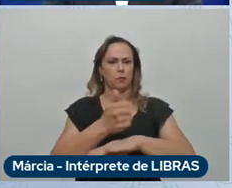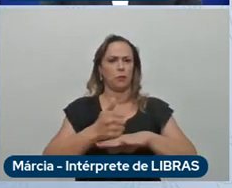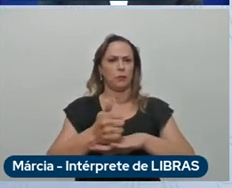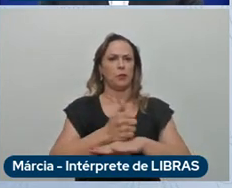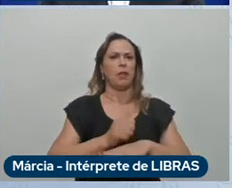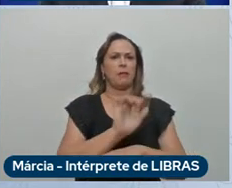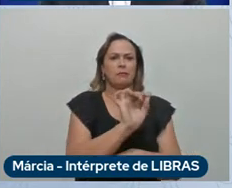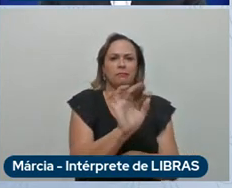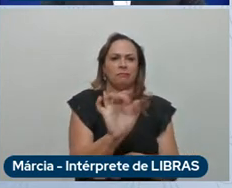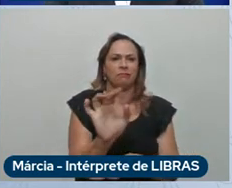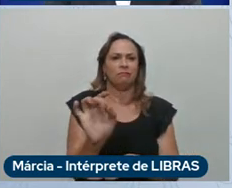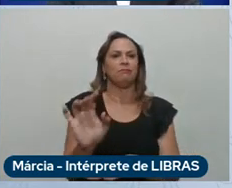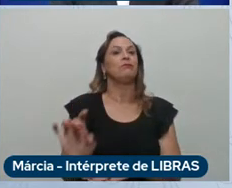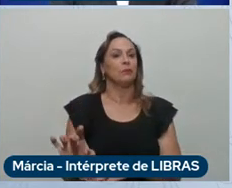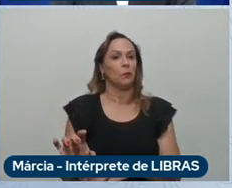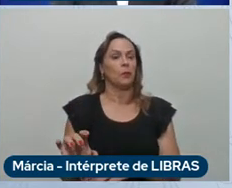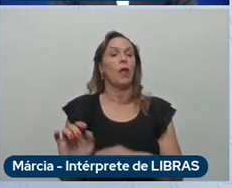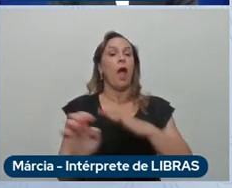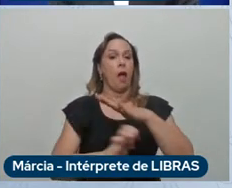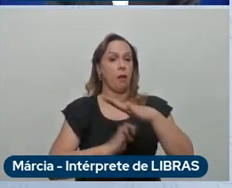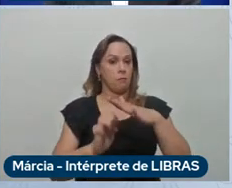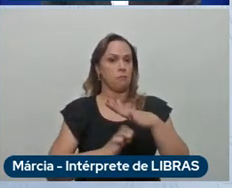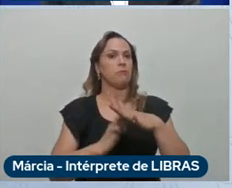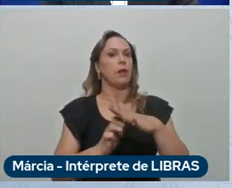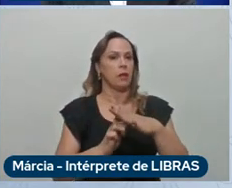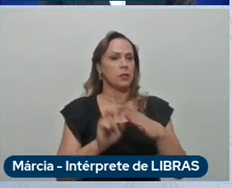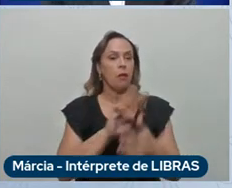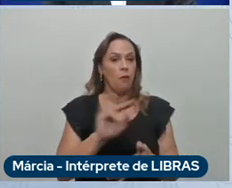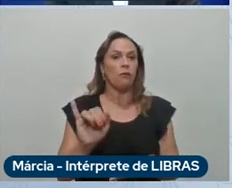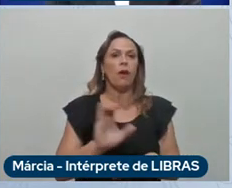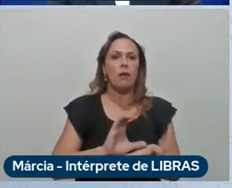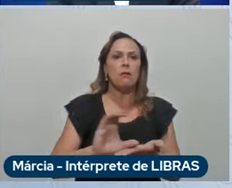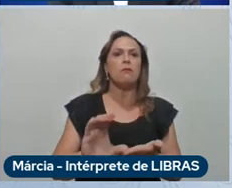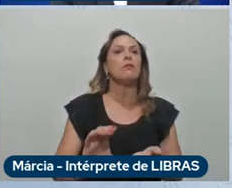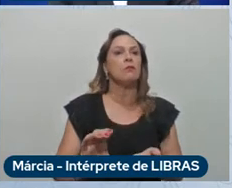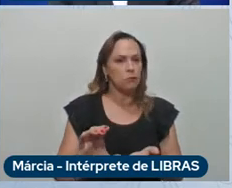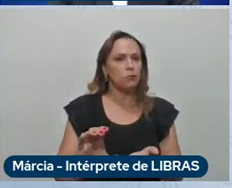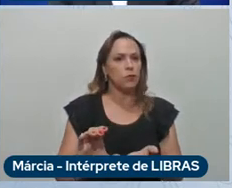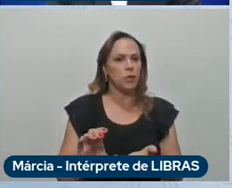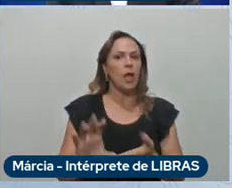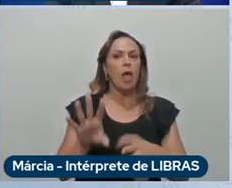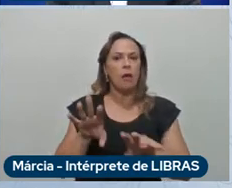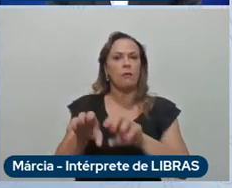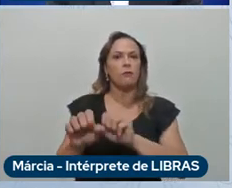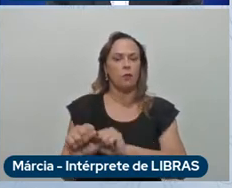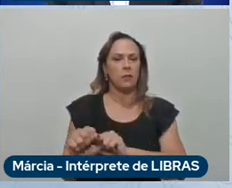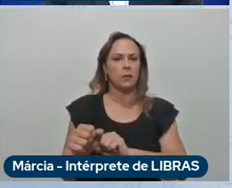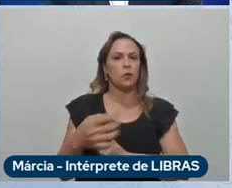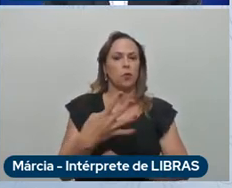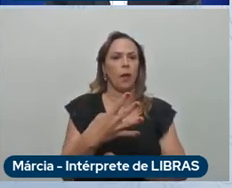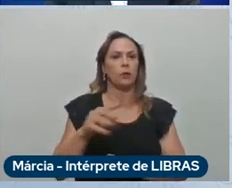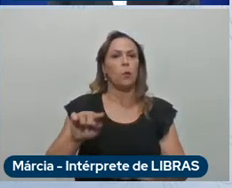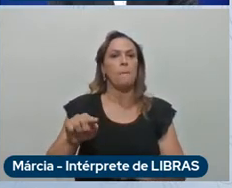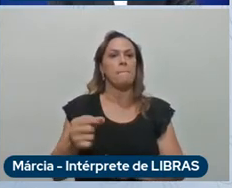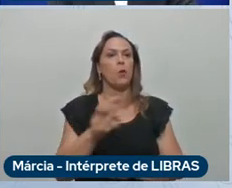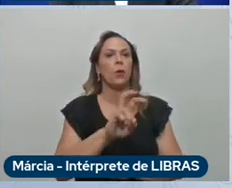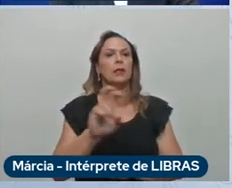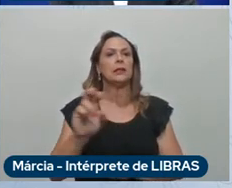estrelante globalmente vai investir no recrutamento na formação de 4.500 profissionais de software até 2024